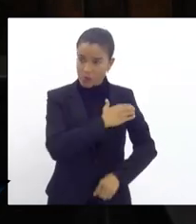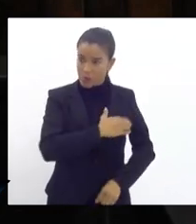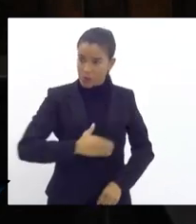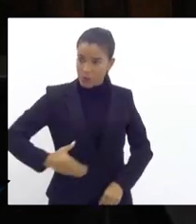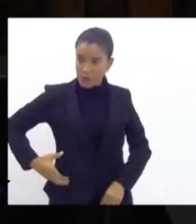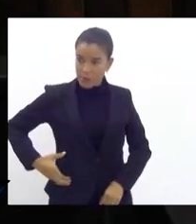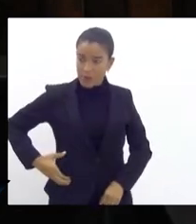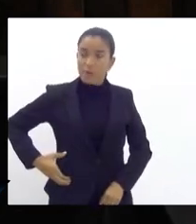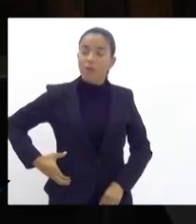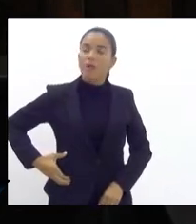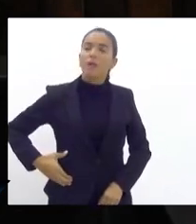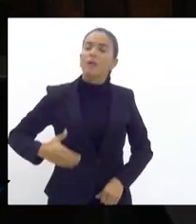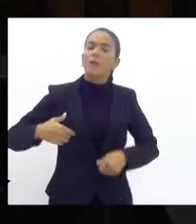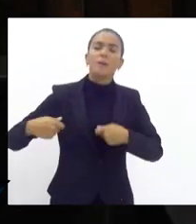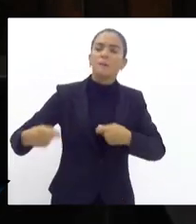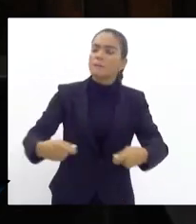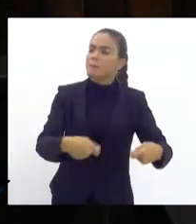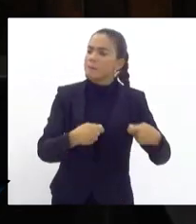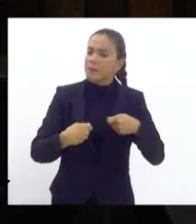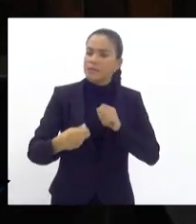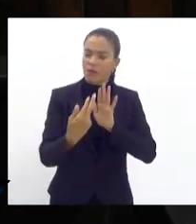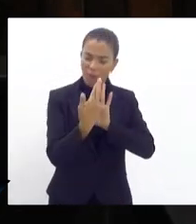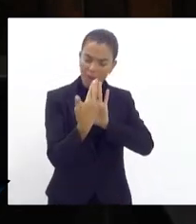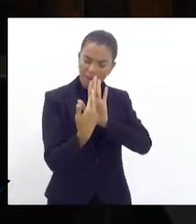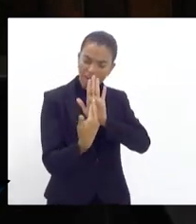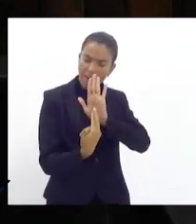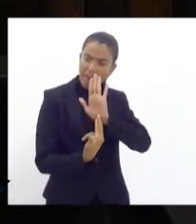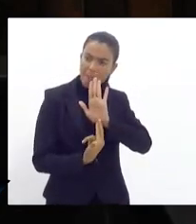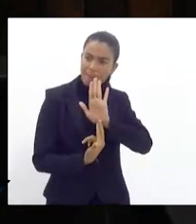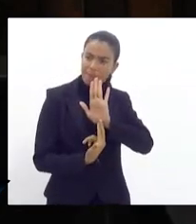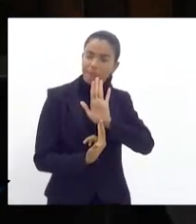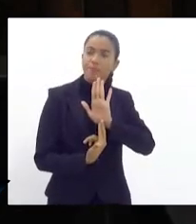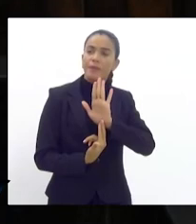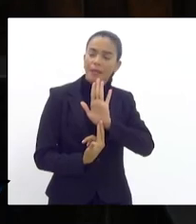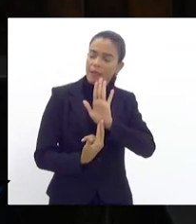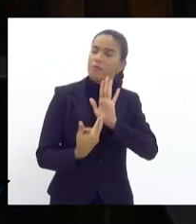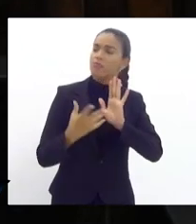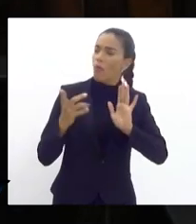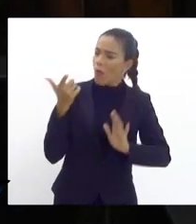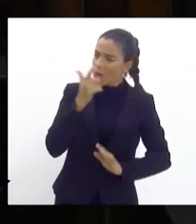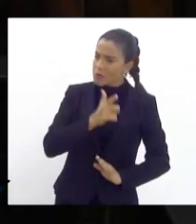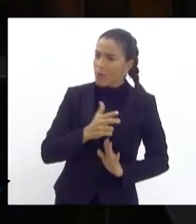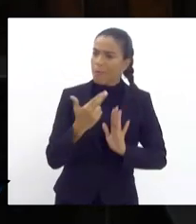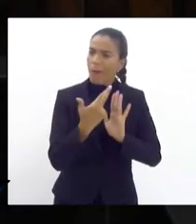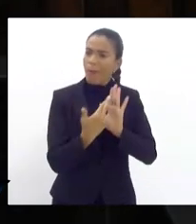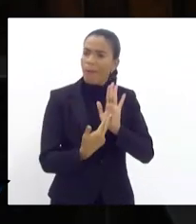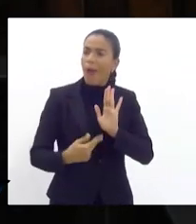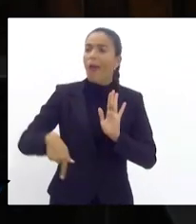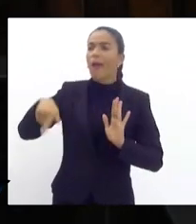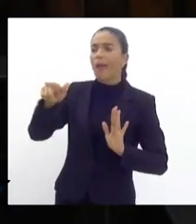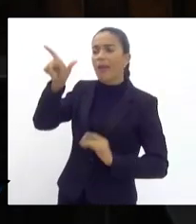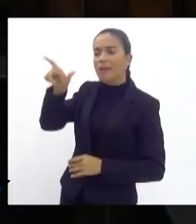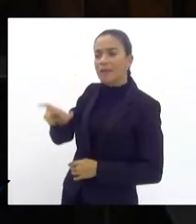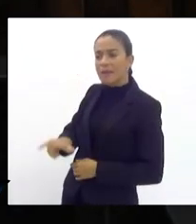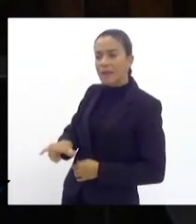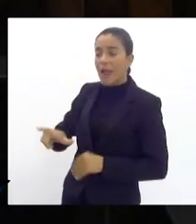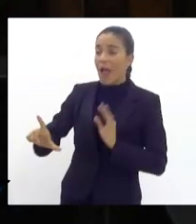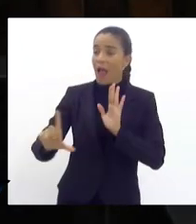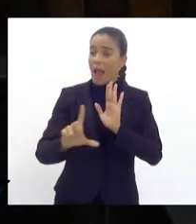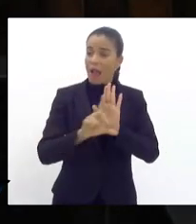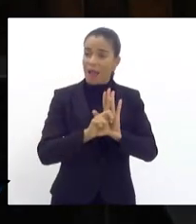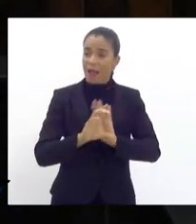que precisava ser regulamentada. E foi regulamentada por quem? Pela lei